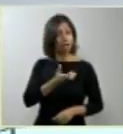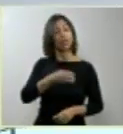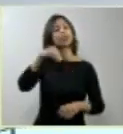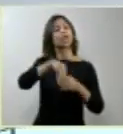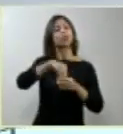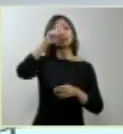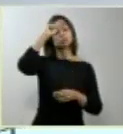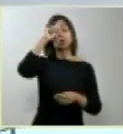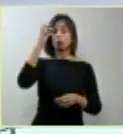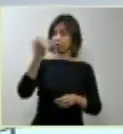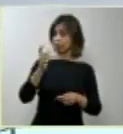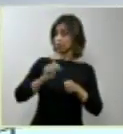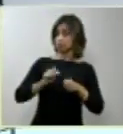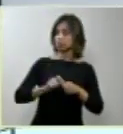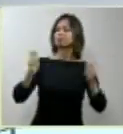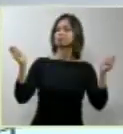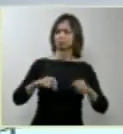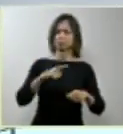responsabilidade.